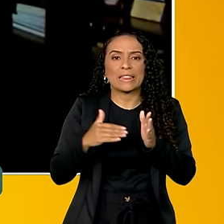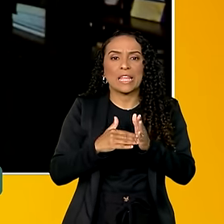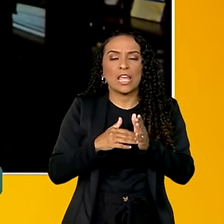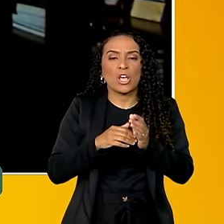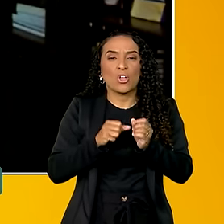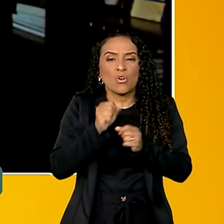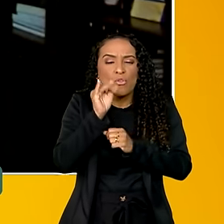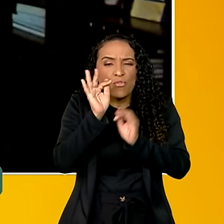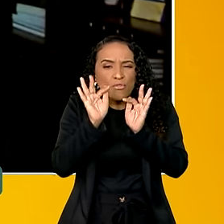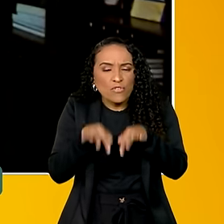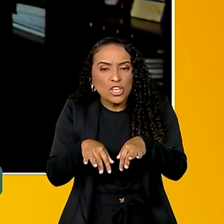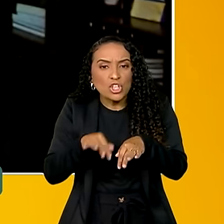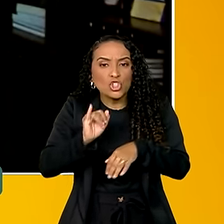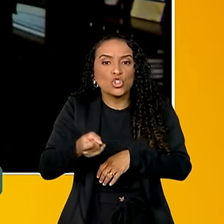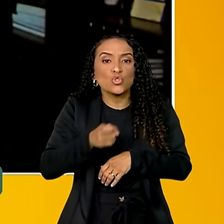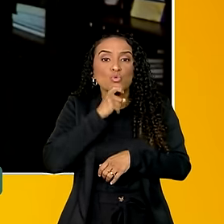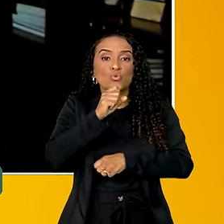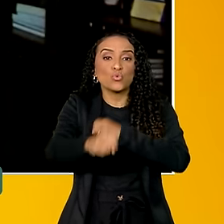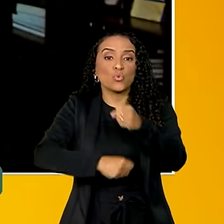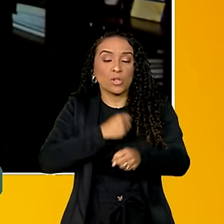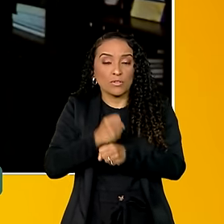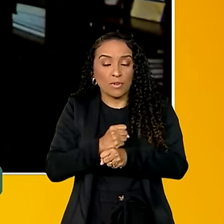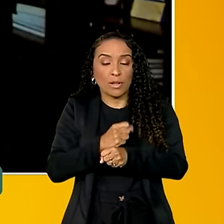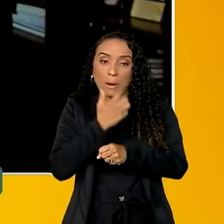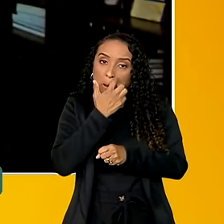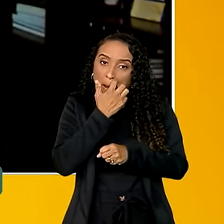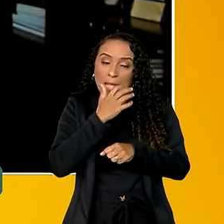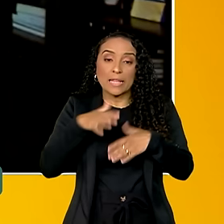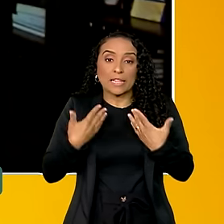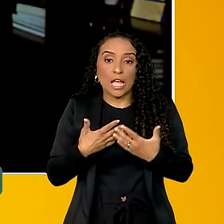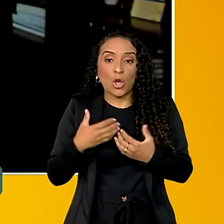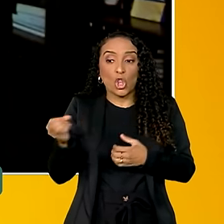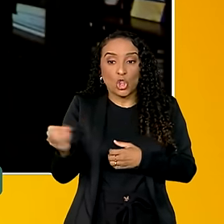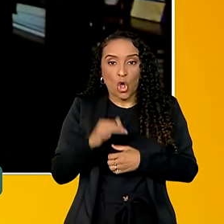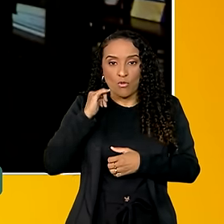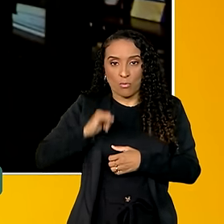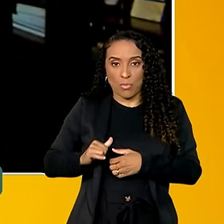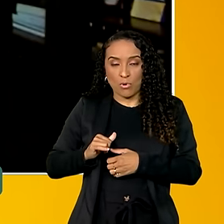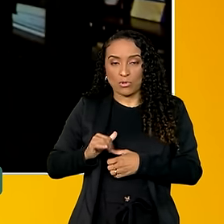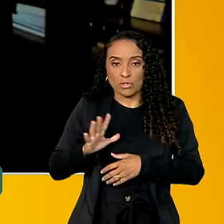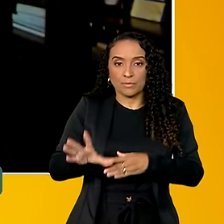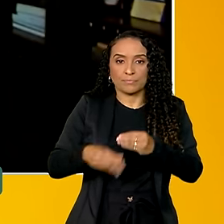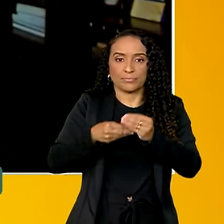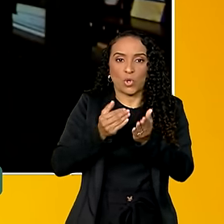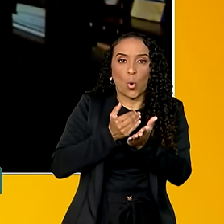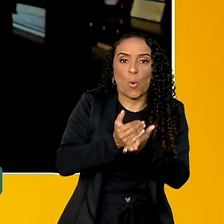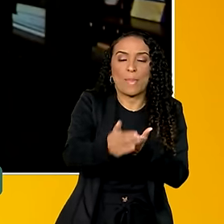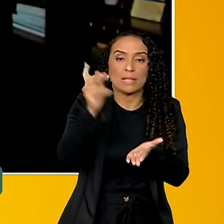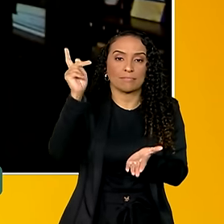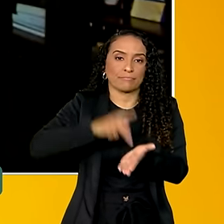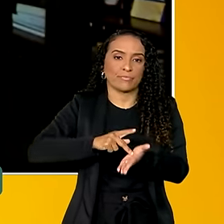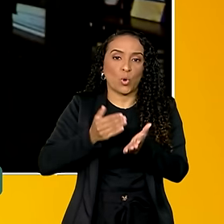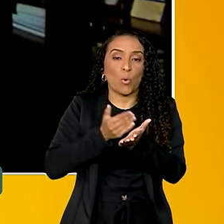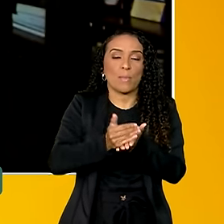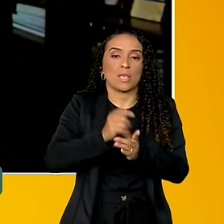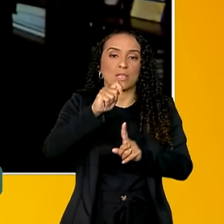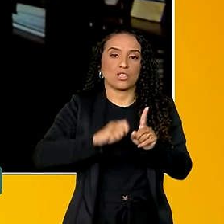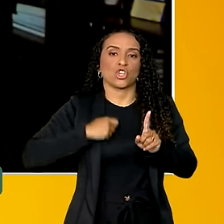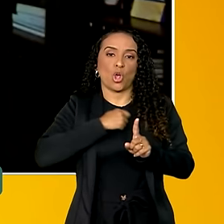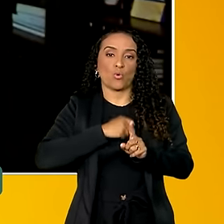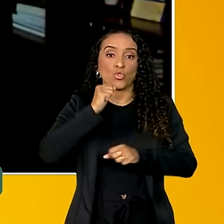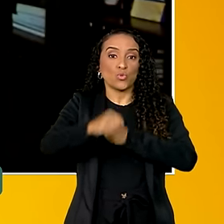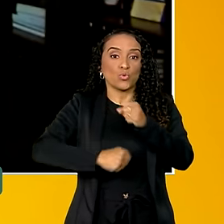final de julho do ano que vem. Então, as novas bolsas seriam implementadas após o começo de agosto.